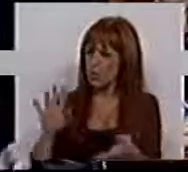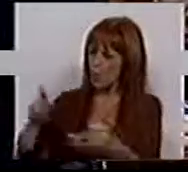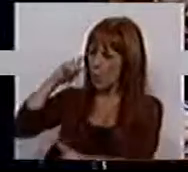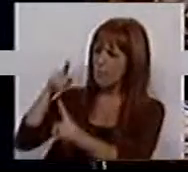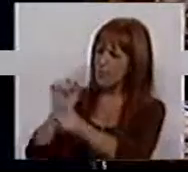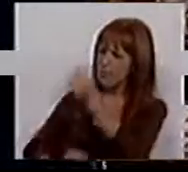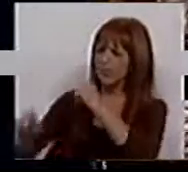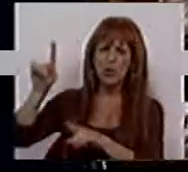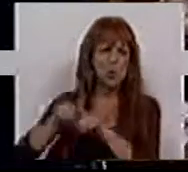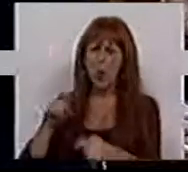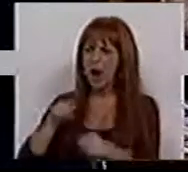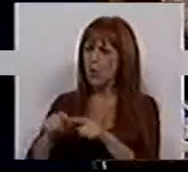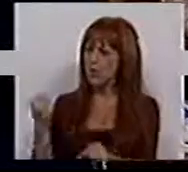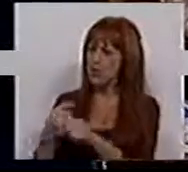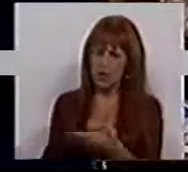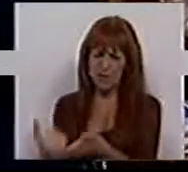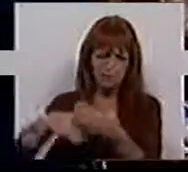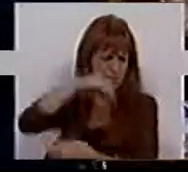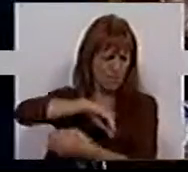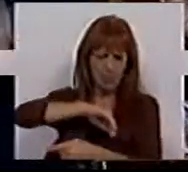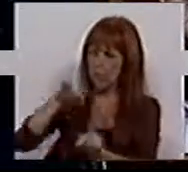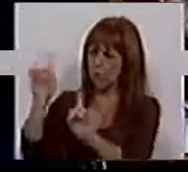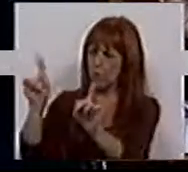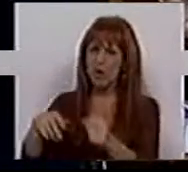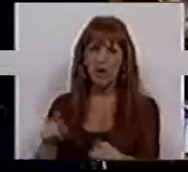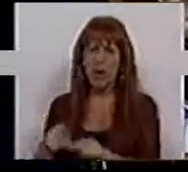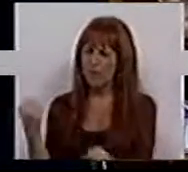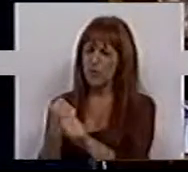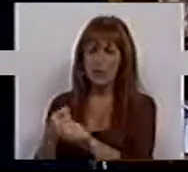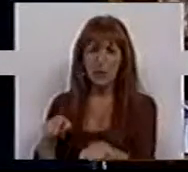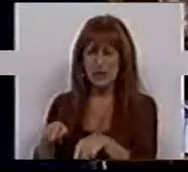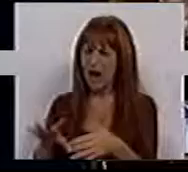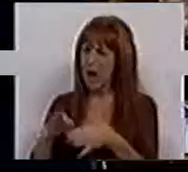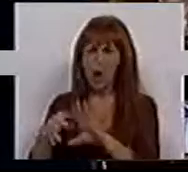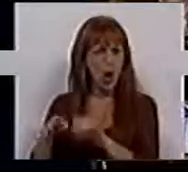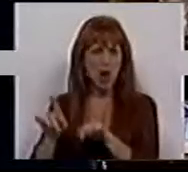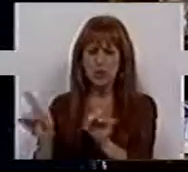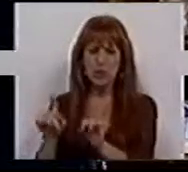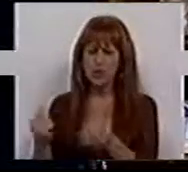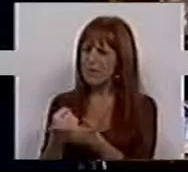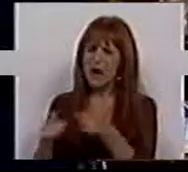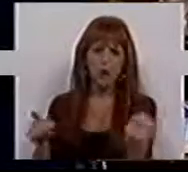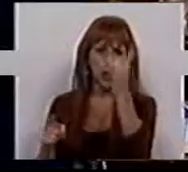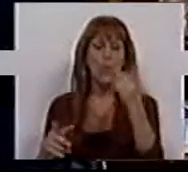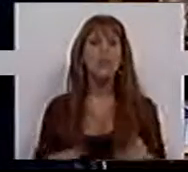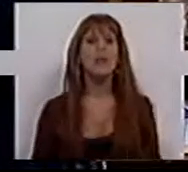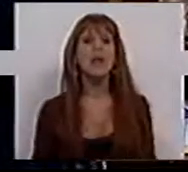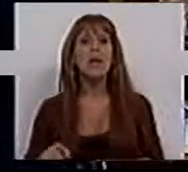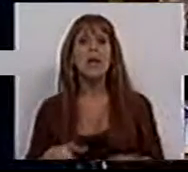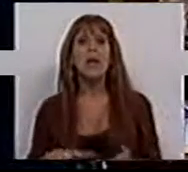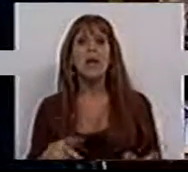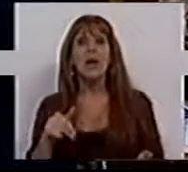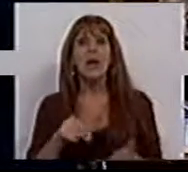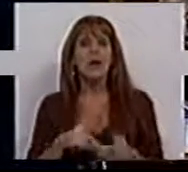propósito. Não é suposto ser uma entidade lucrativa, não é suposto funcionar nesta lógica de mercado. Então, a nossa